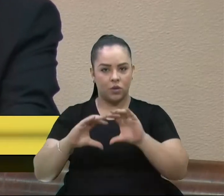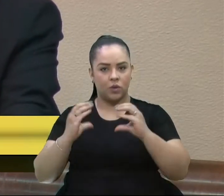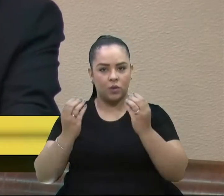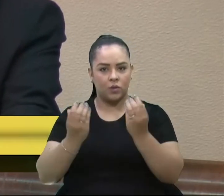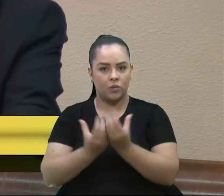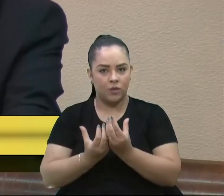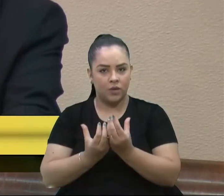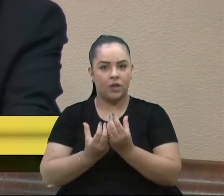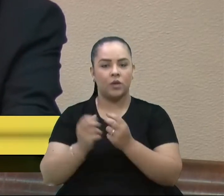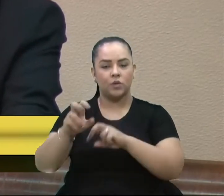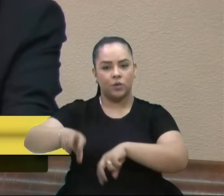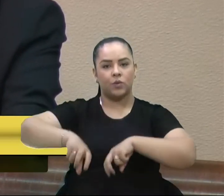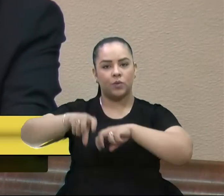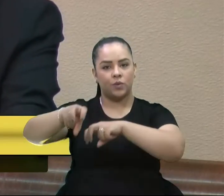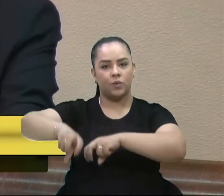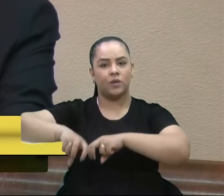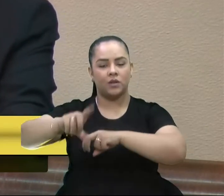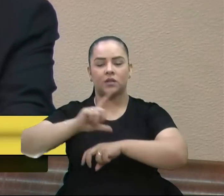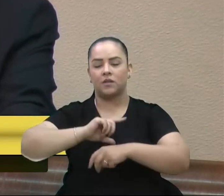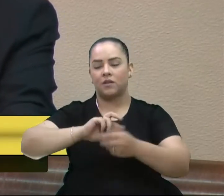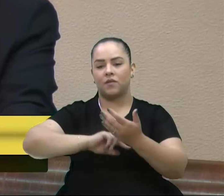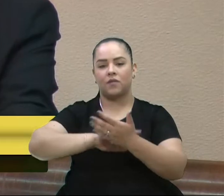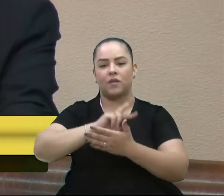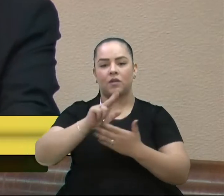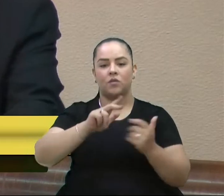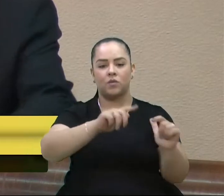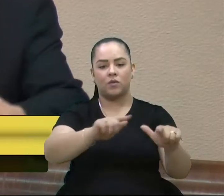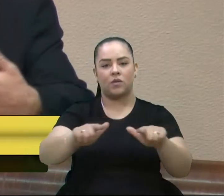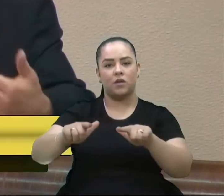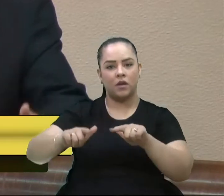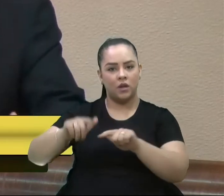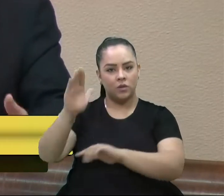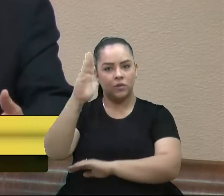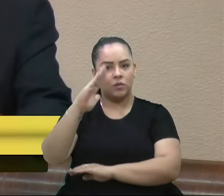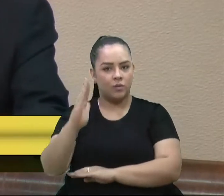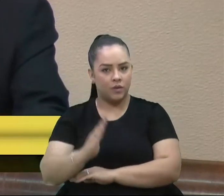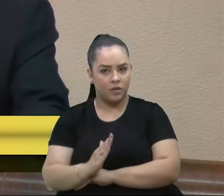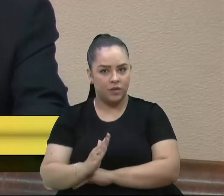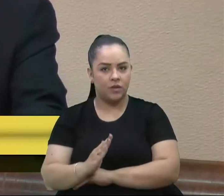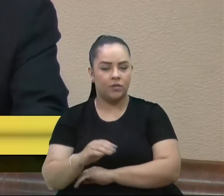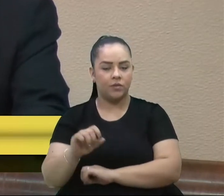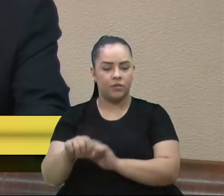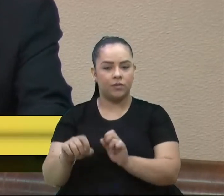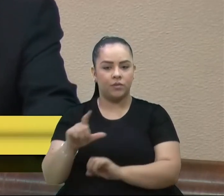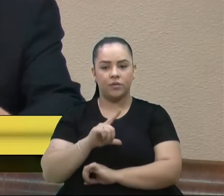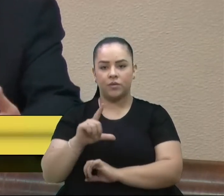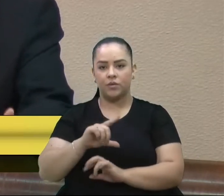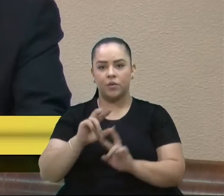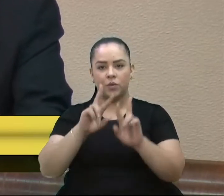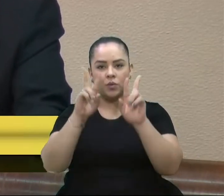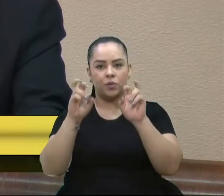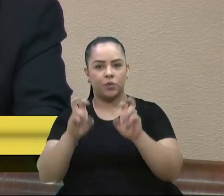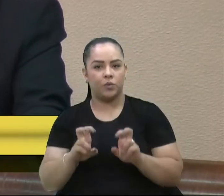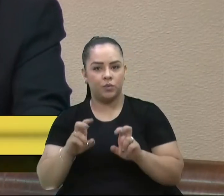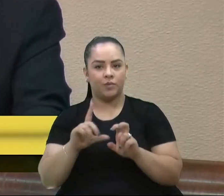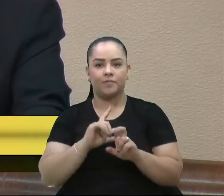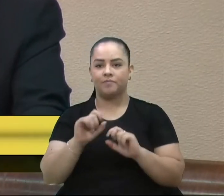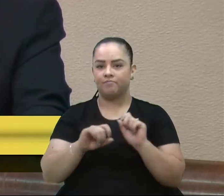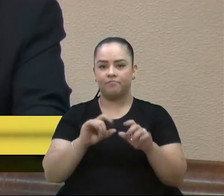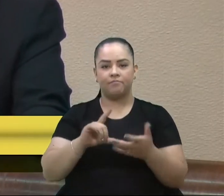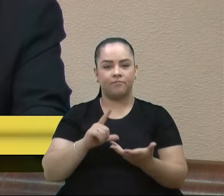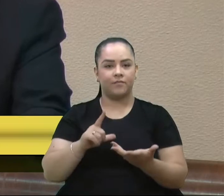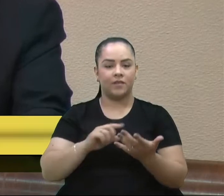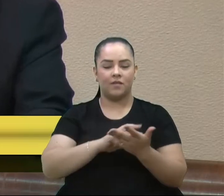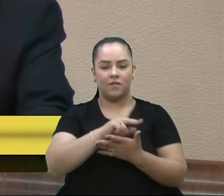rurais espalhadas por todo o Brasil, baseado nas questões que envolvem todo o